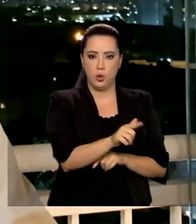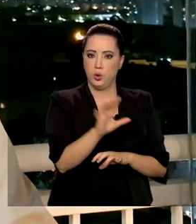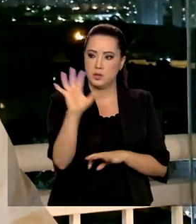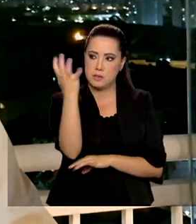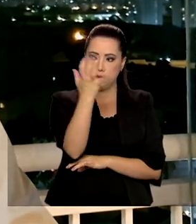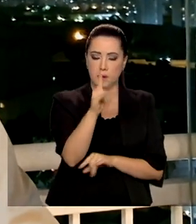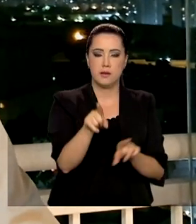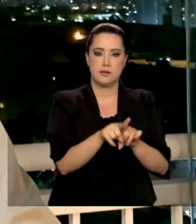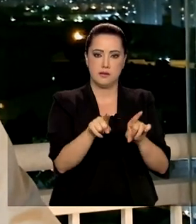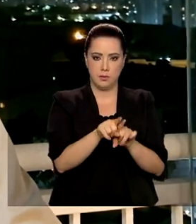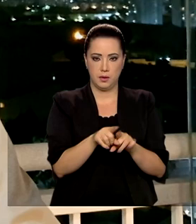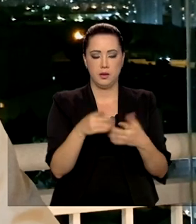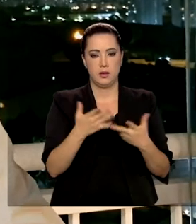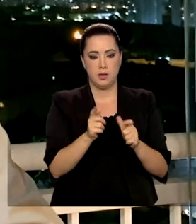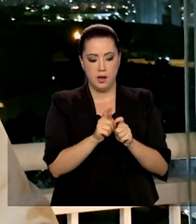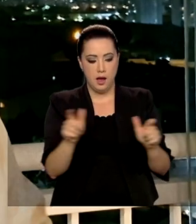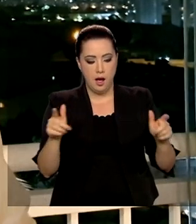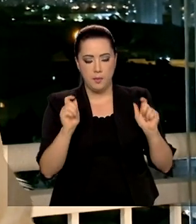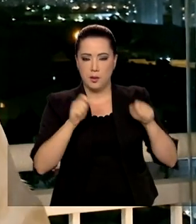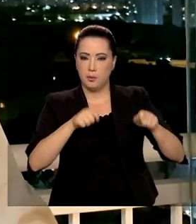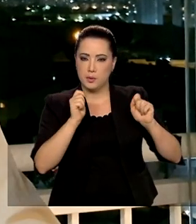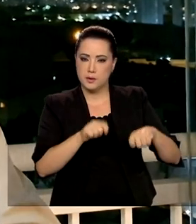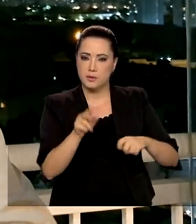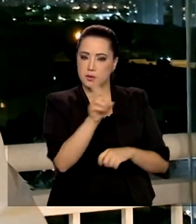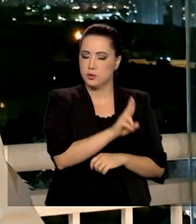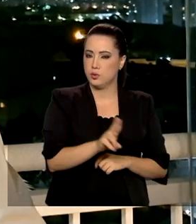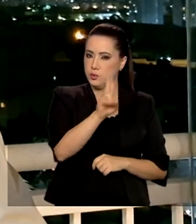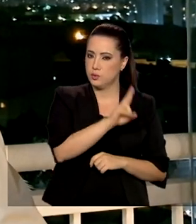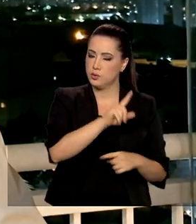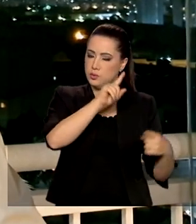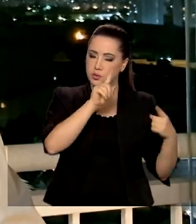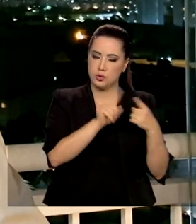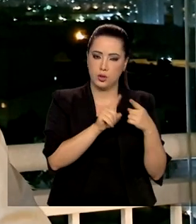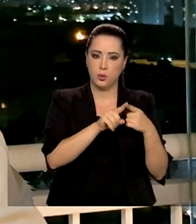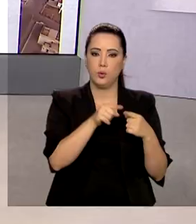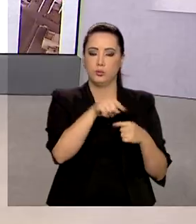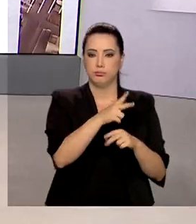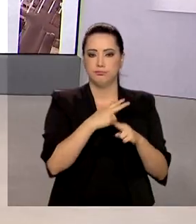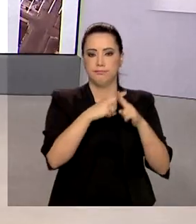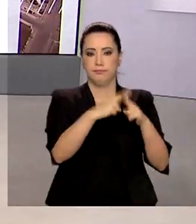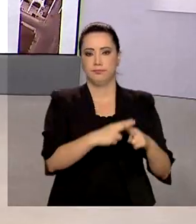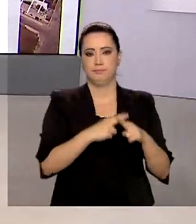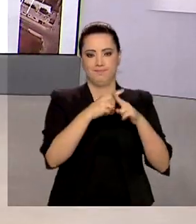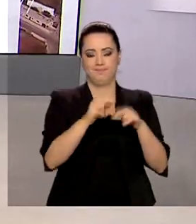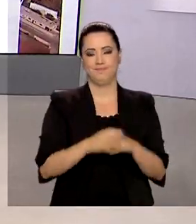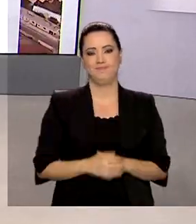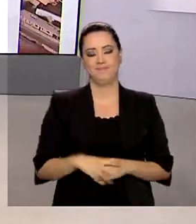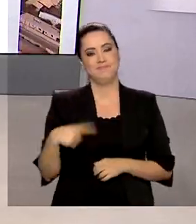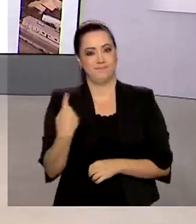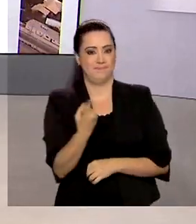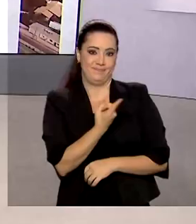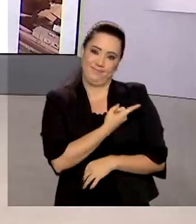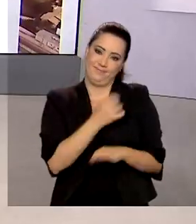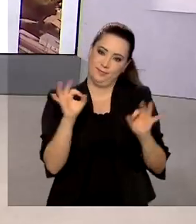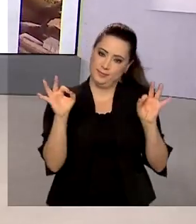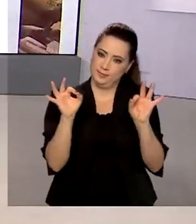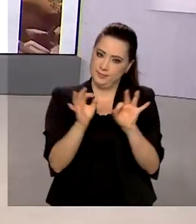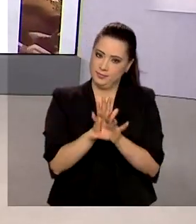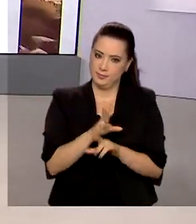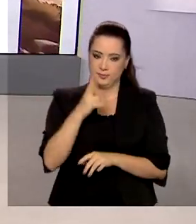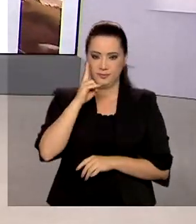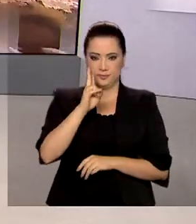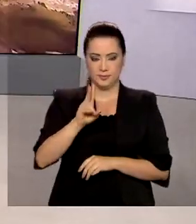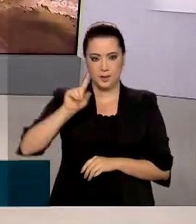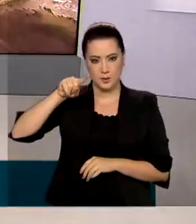uma perspectiva muito grande também de aplicações baseadas nesses satélites. O Brasil em Dia fica por aqui.